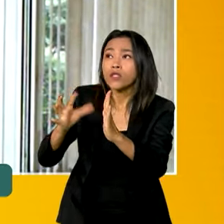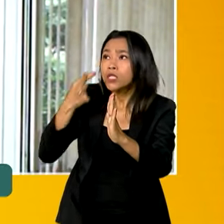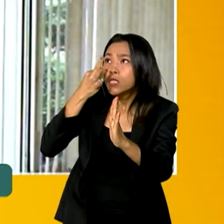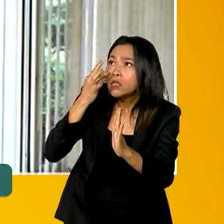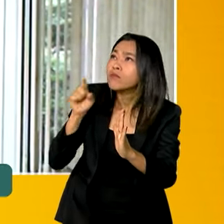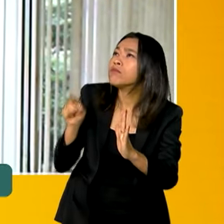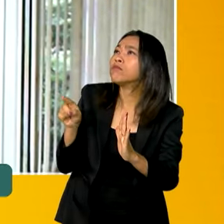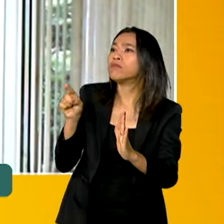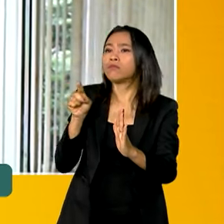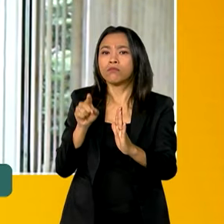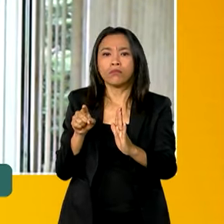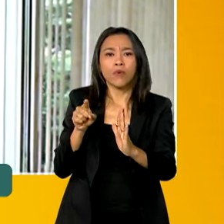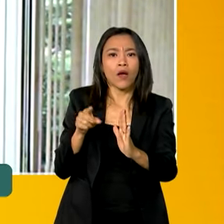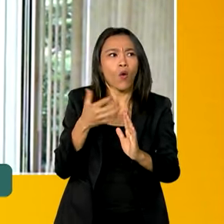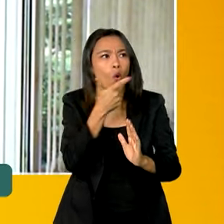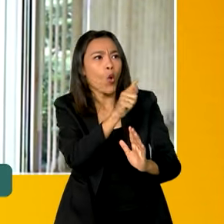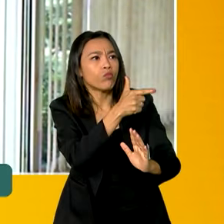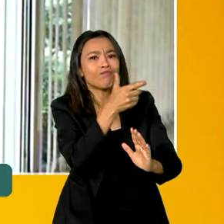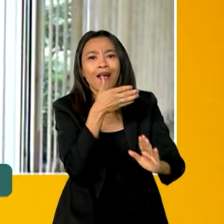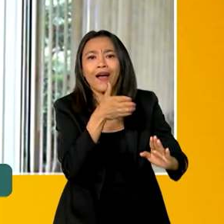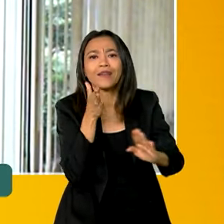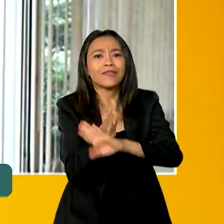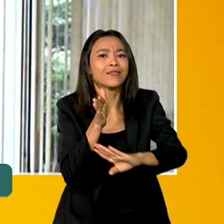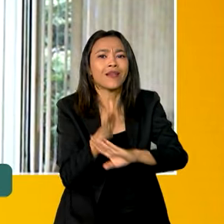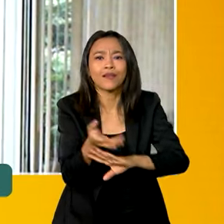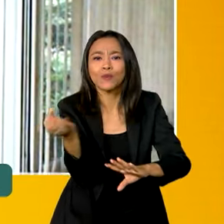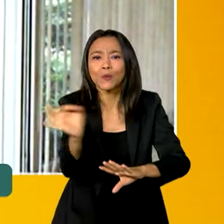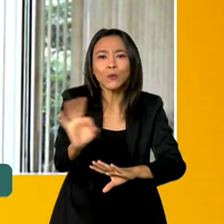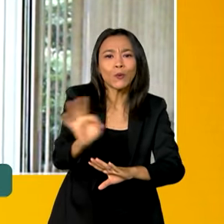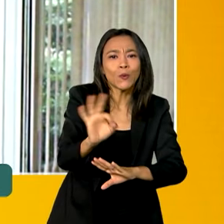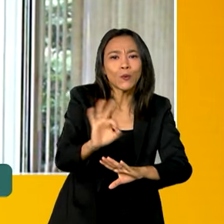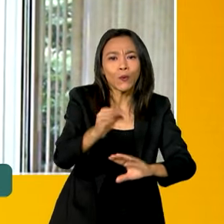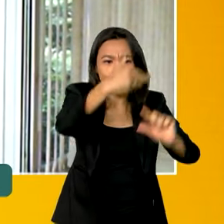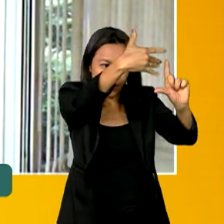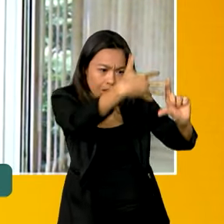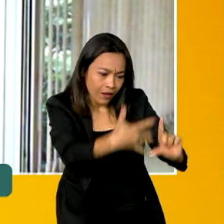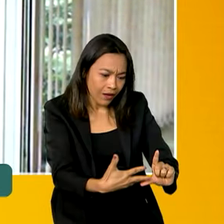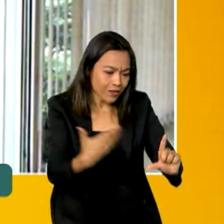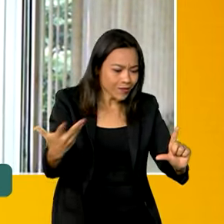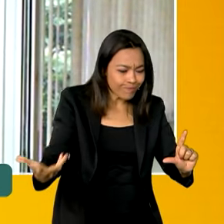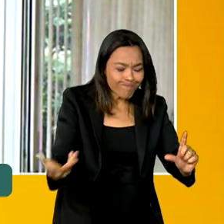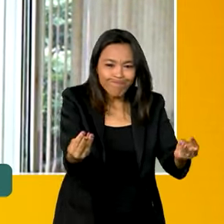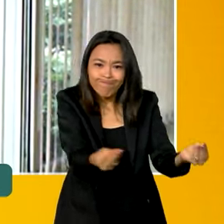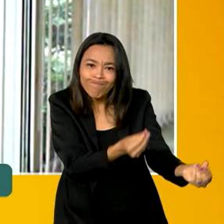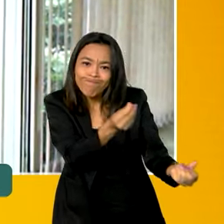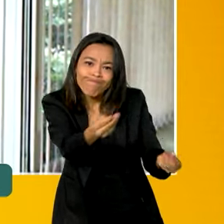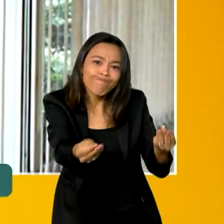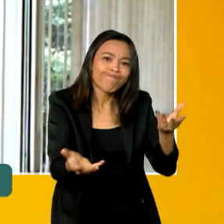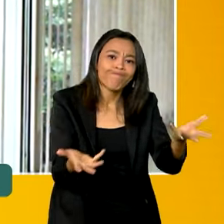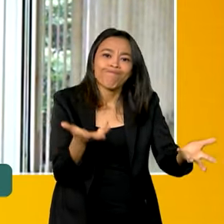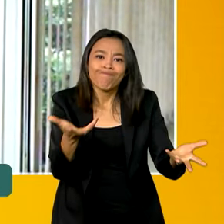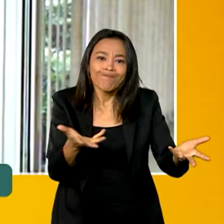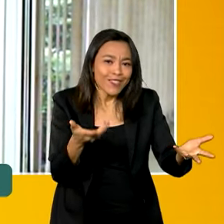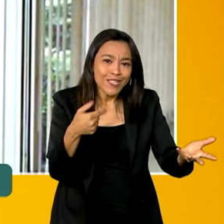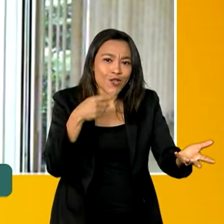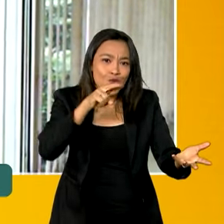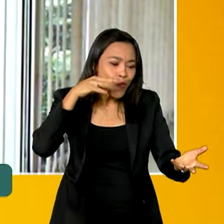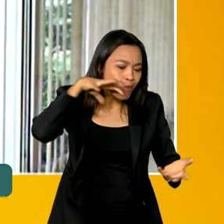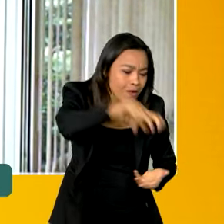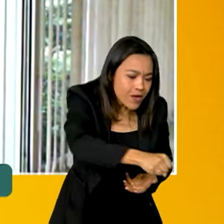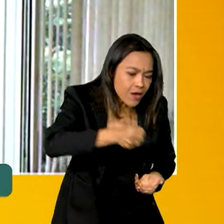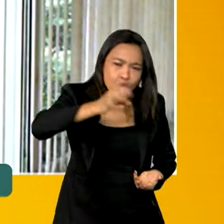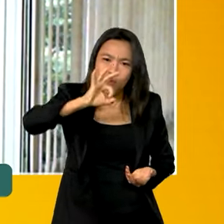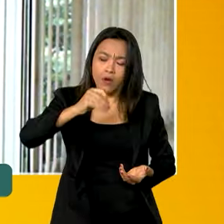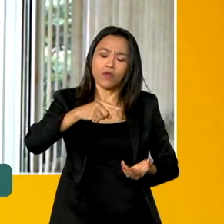tenha condições de acesso a esse produto, em que ele não vê o produto fisicamente, ele tem o direito de